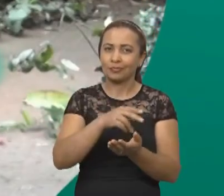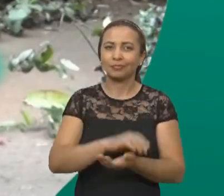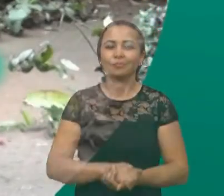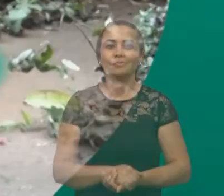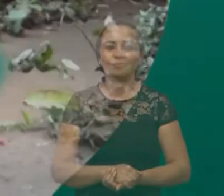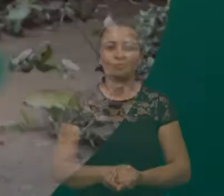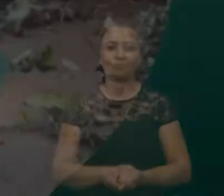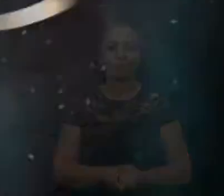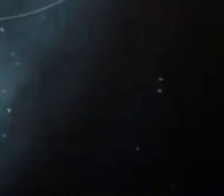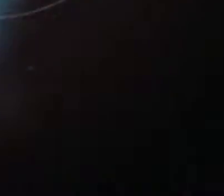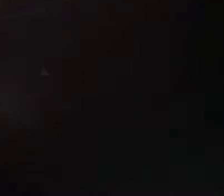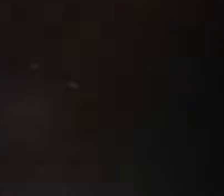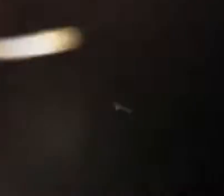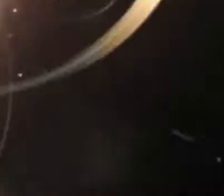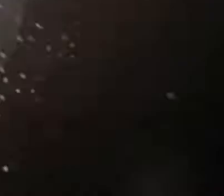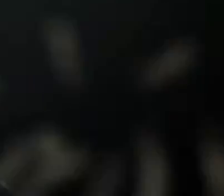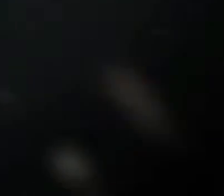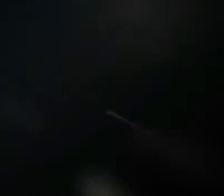gente volta já já.